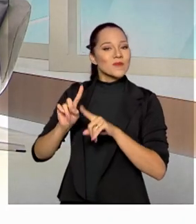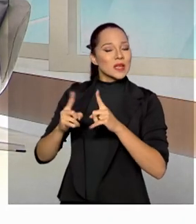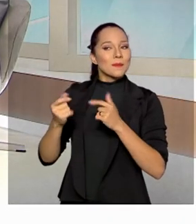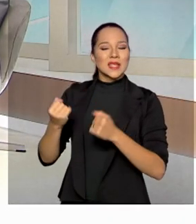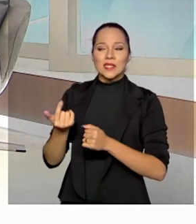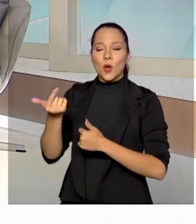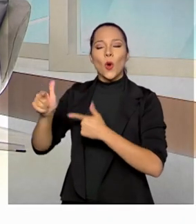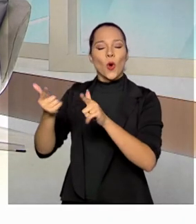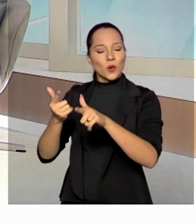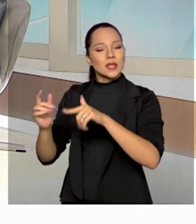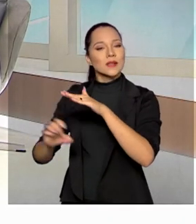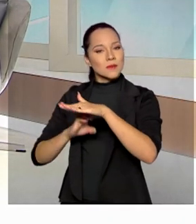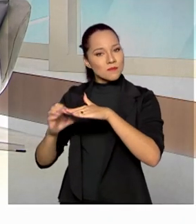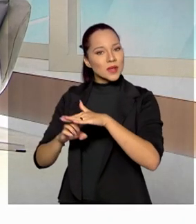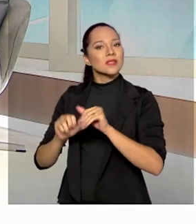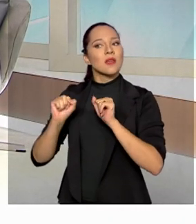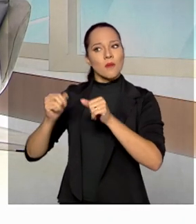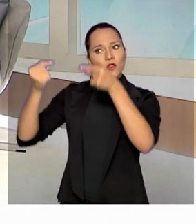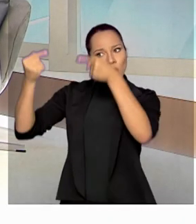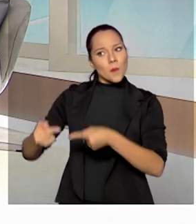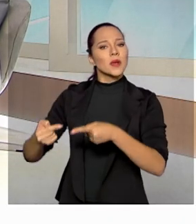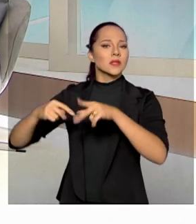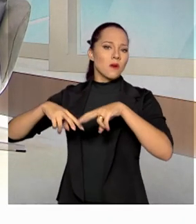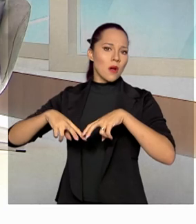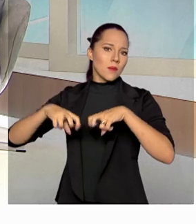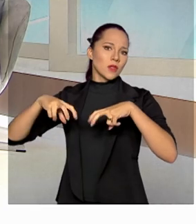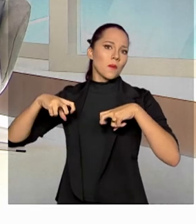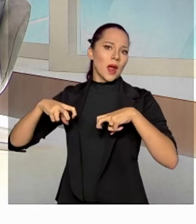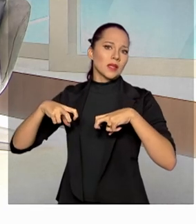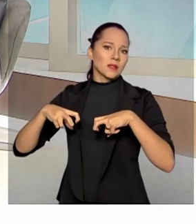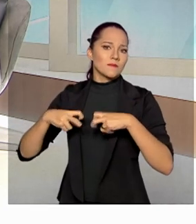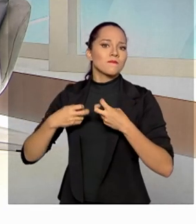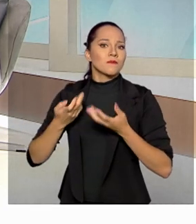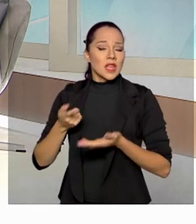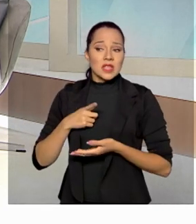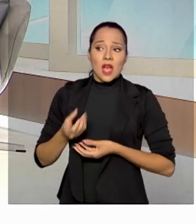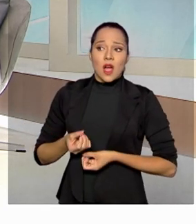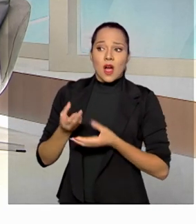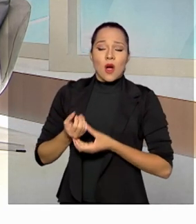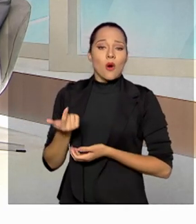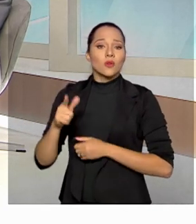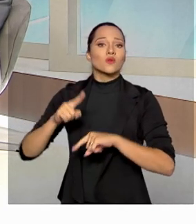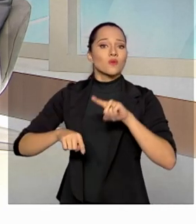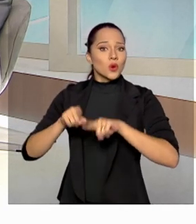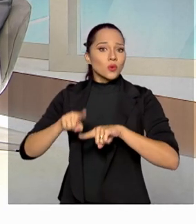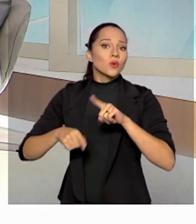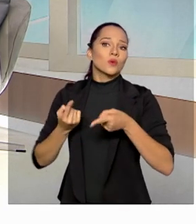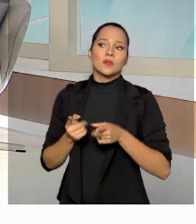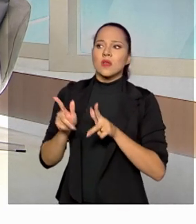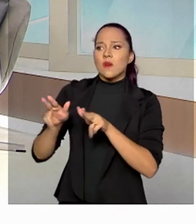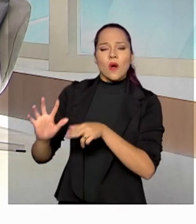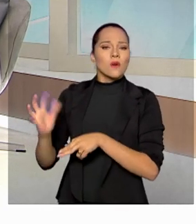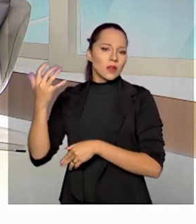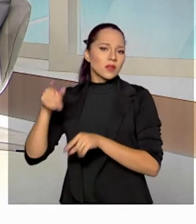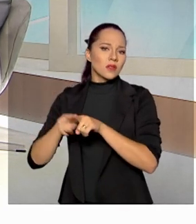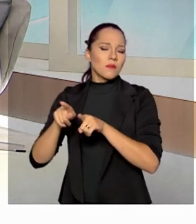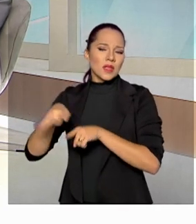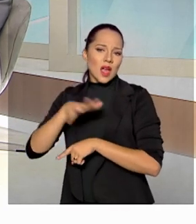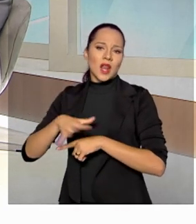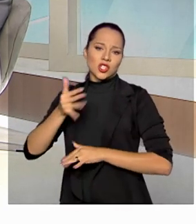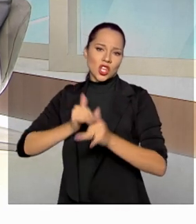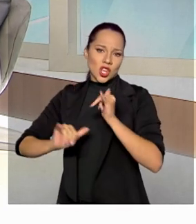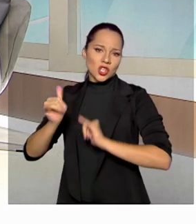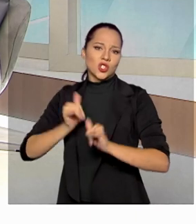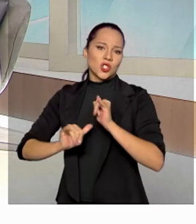ter outras empresas que possam competir com a Petrobras, oferecer outros produtos. E assim ocorre também na energia